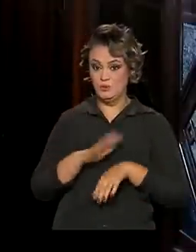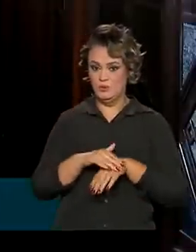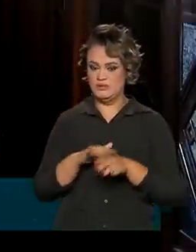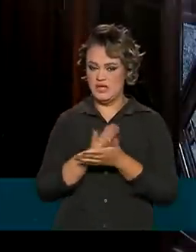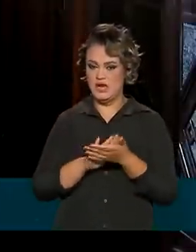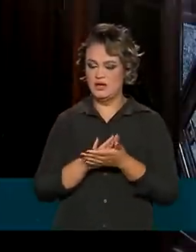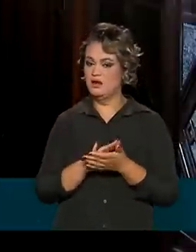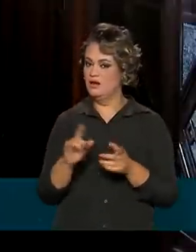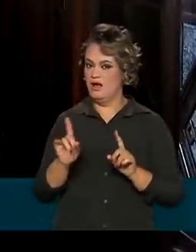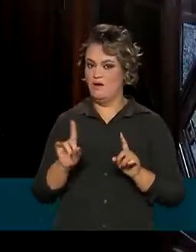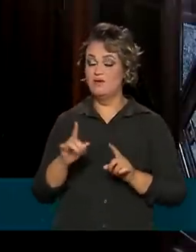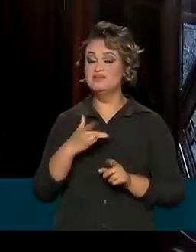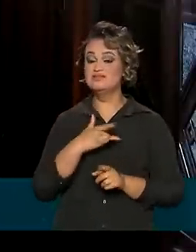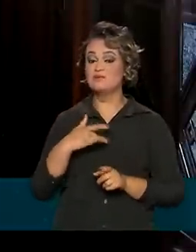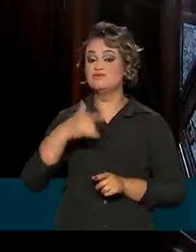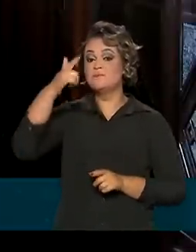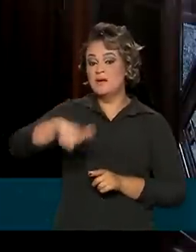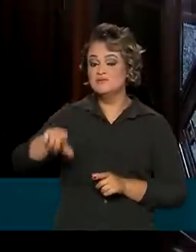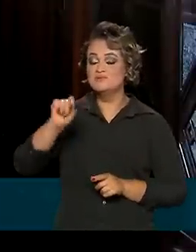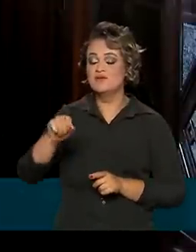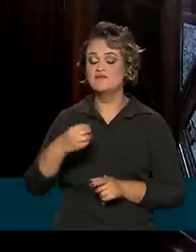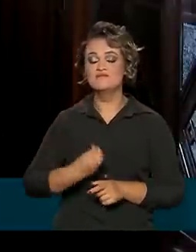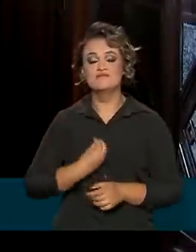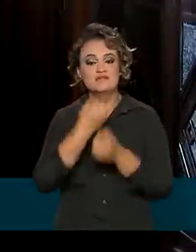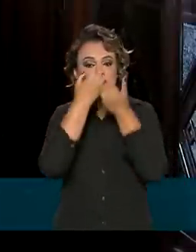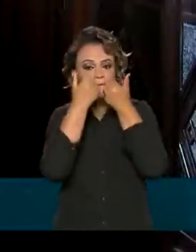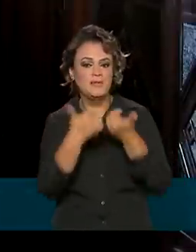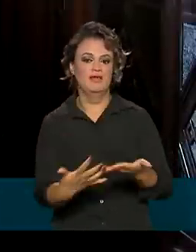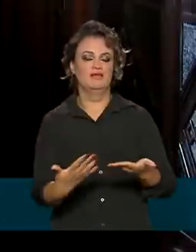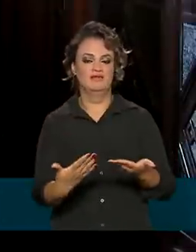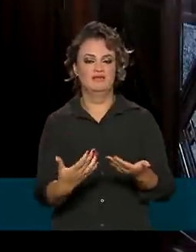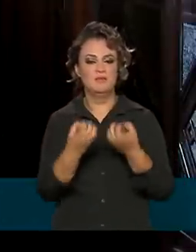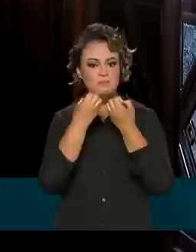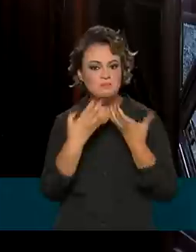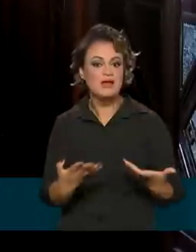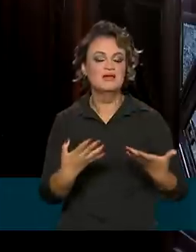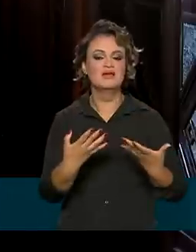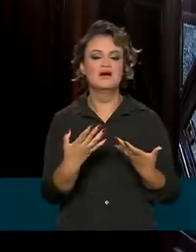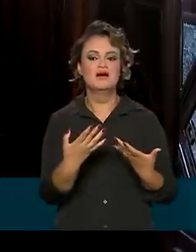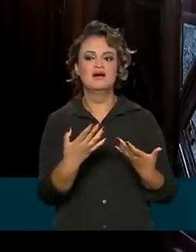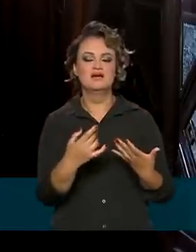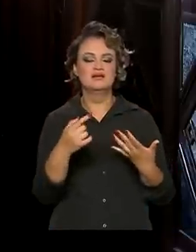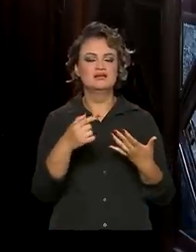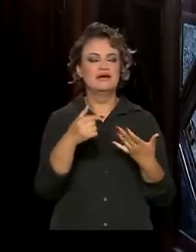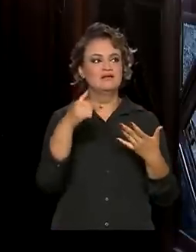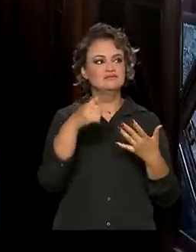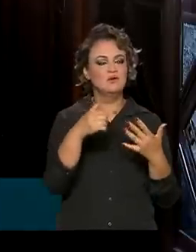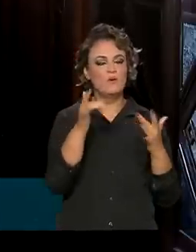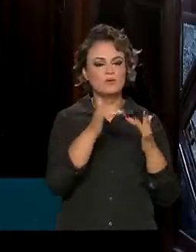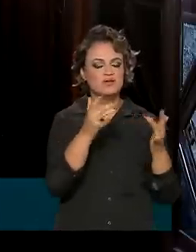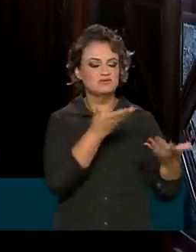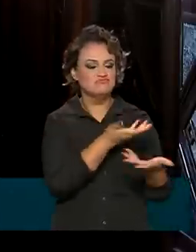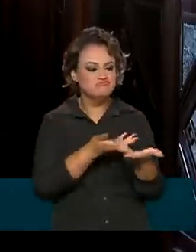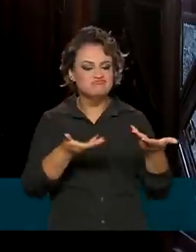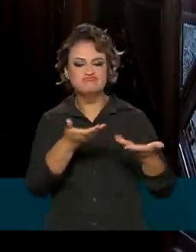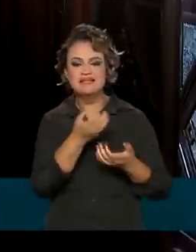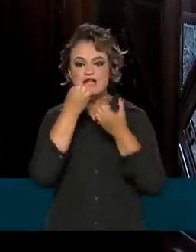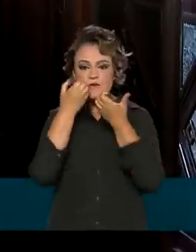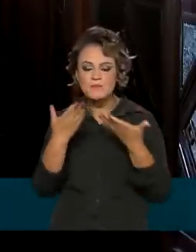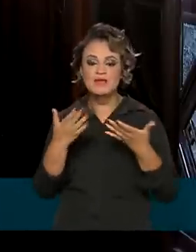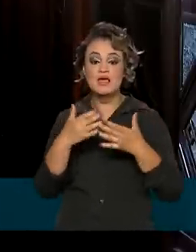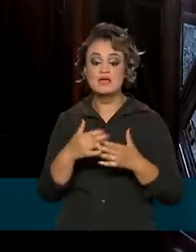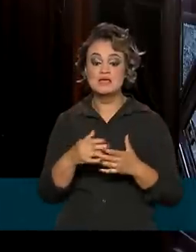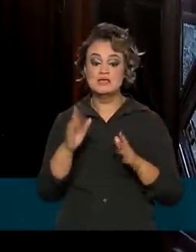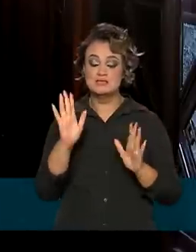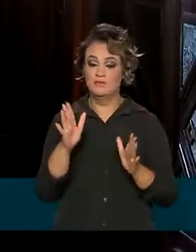doenças. A saúde é uma boa condição de vida, em que as questões ambientais, sociais, contam muito. Então,